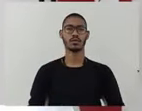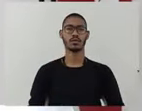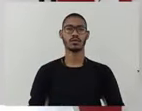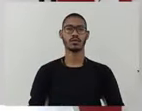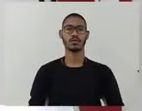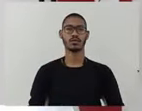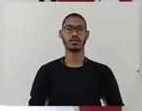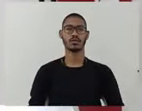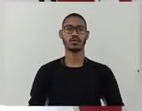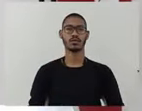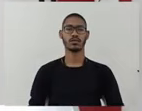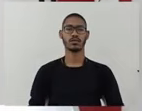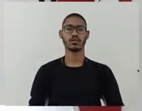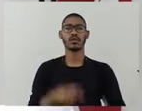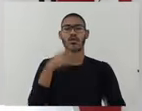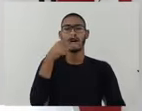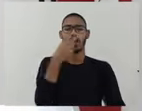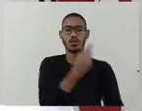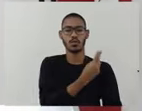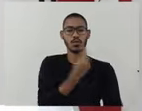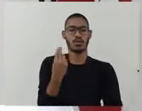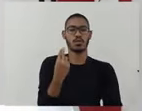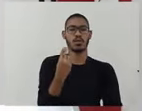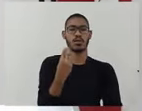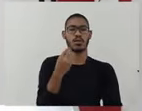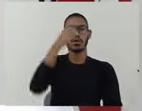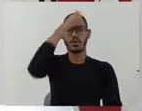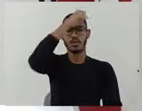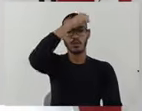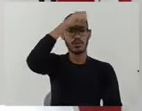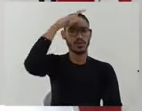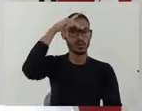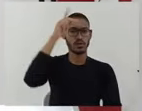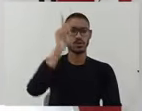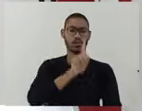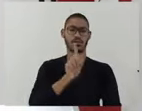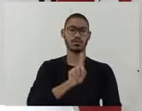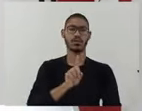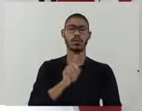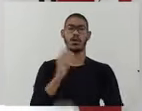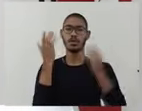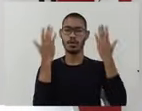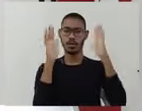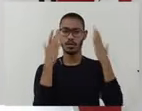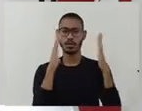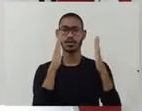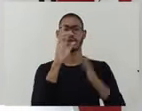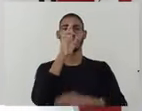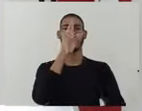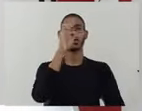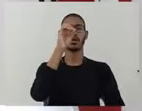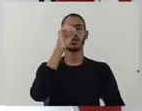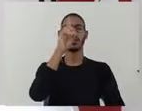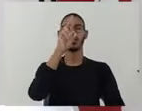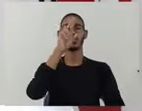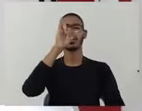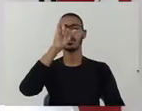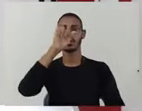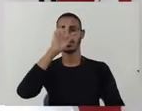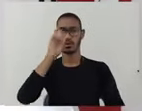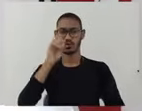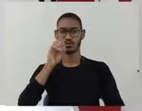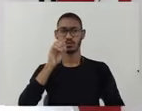para o prefeito. Quero parabenizar Rodrigo Age, o gestor dessa